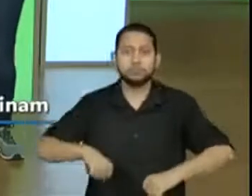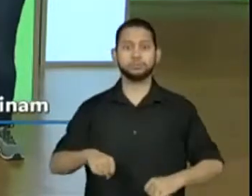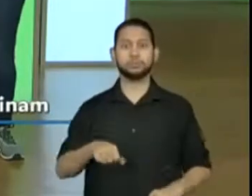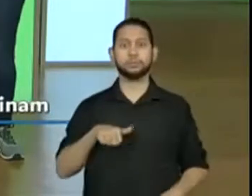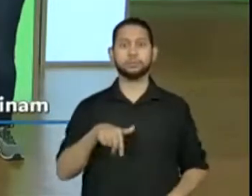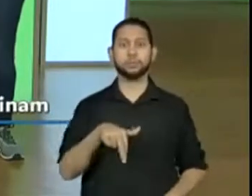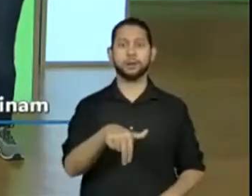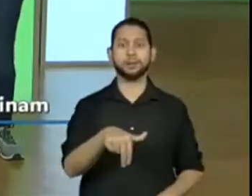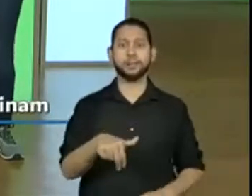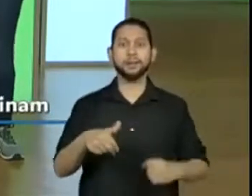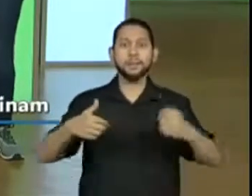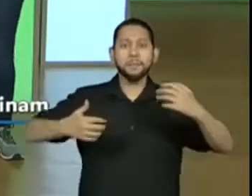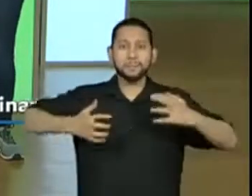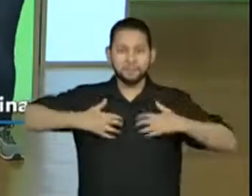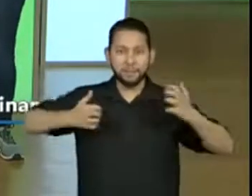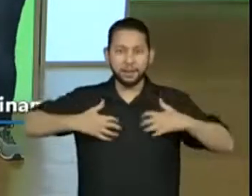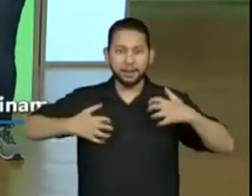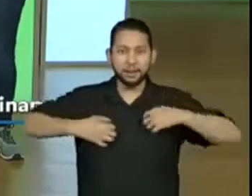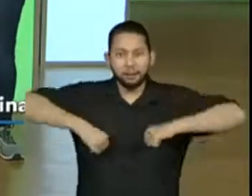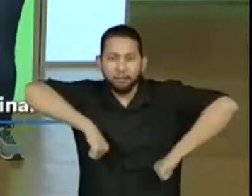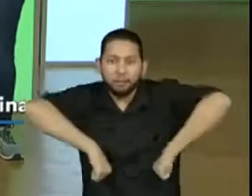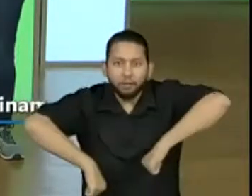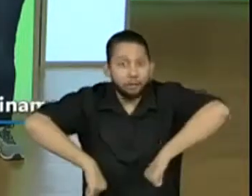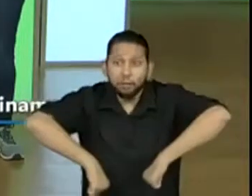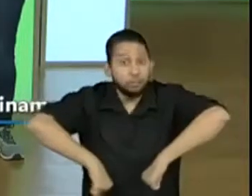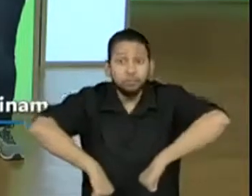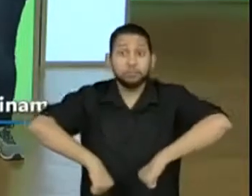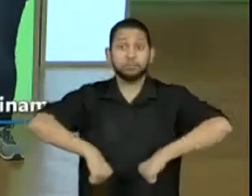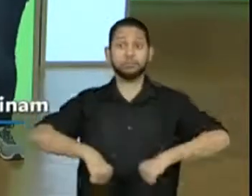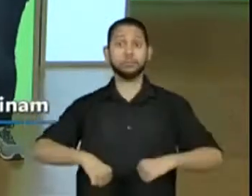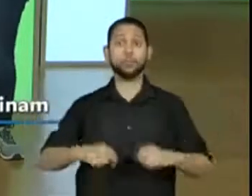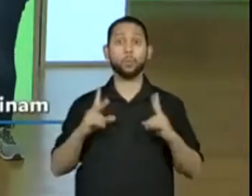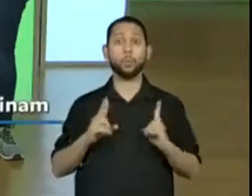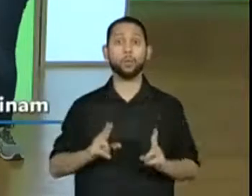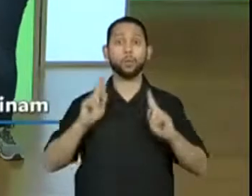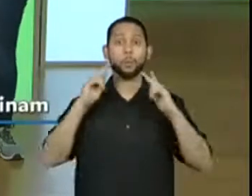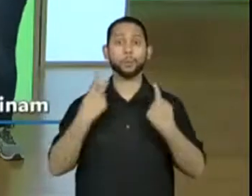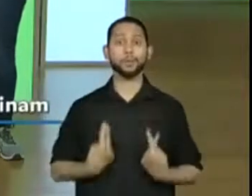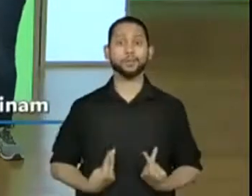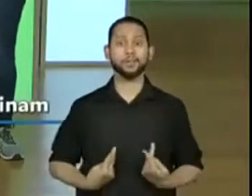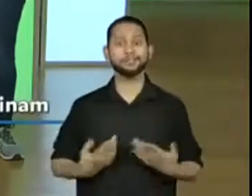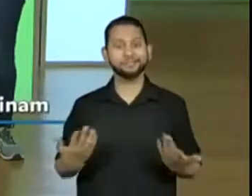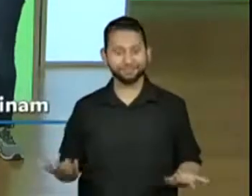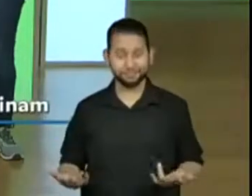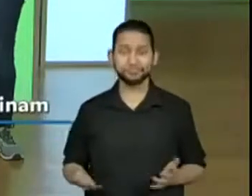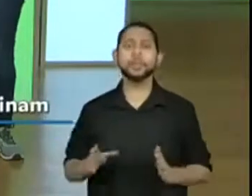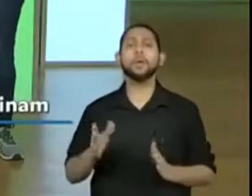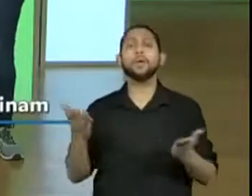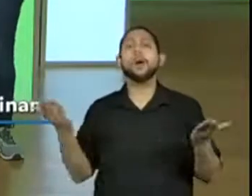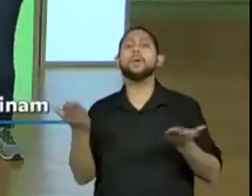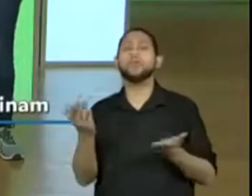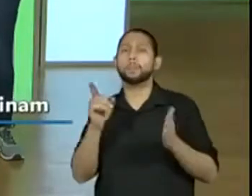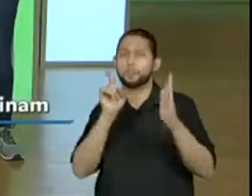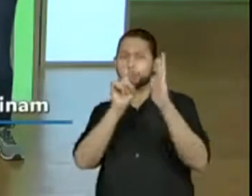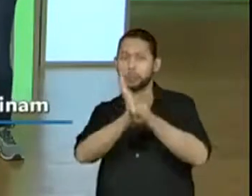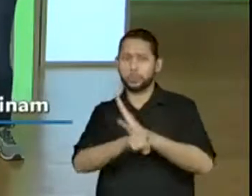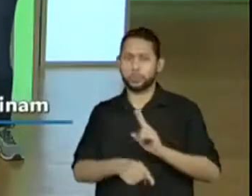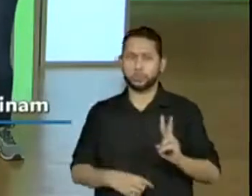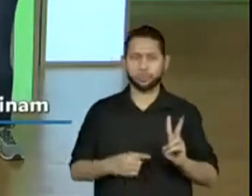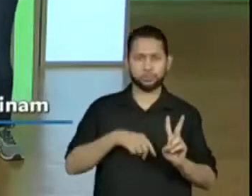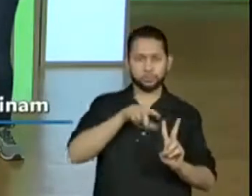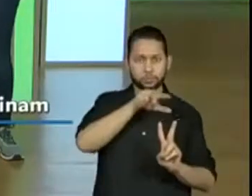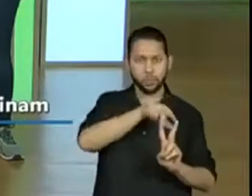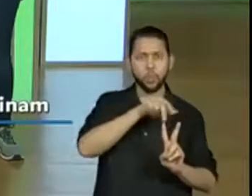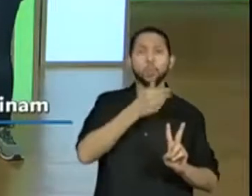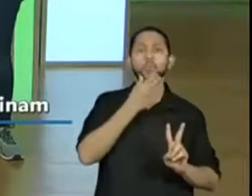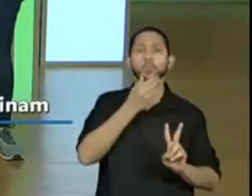Mas a gente quer saber um pouquinho qual é a característica do primeiro homem, quais características a gente pode